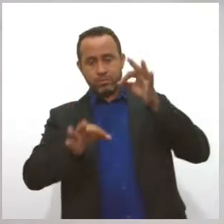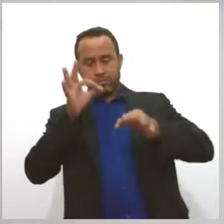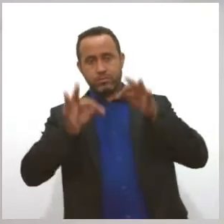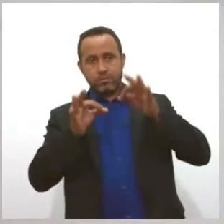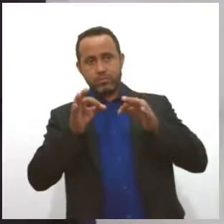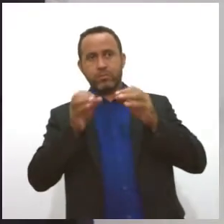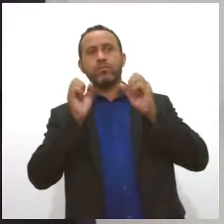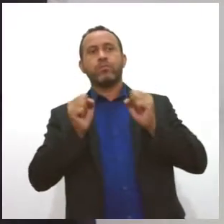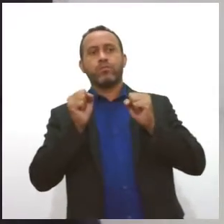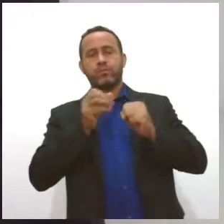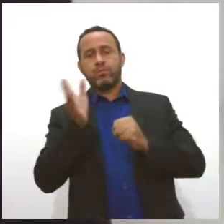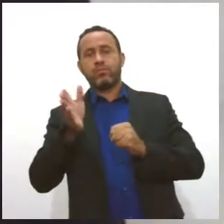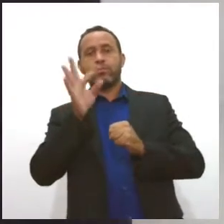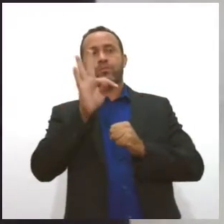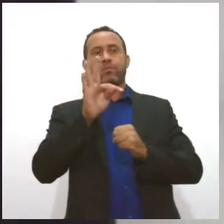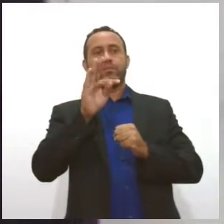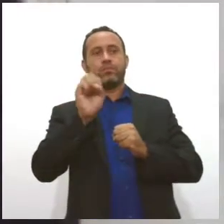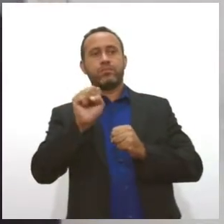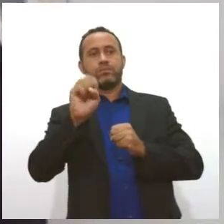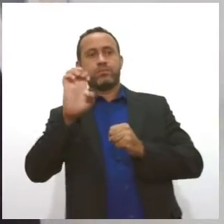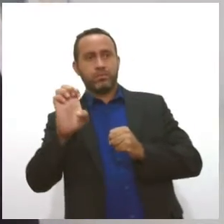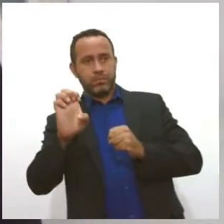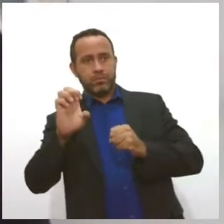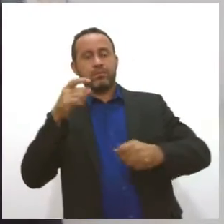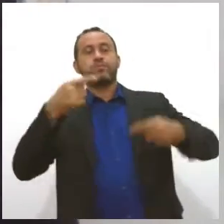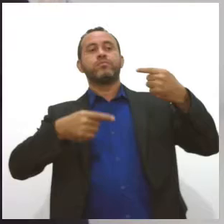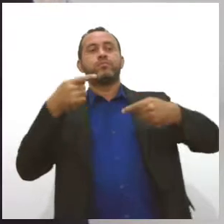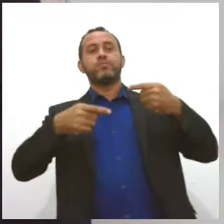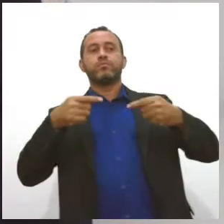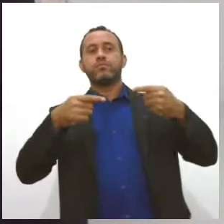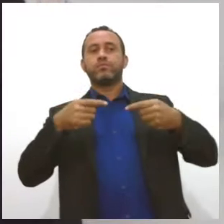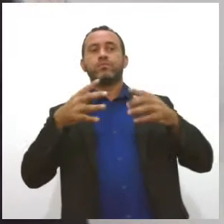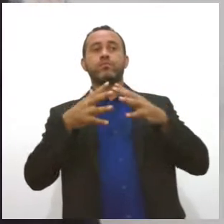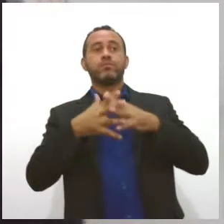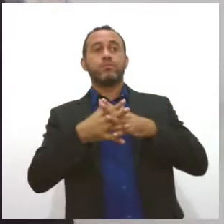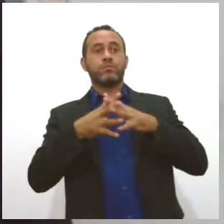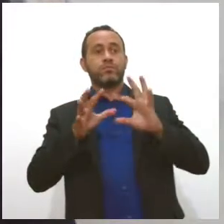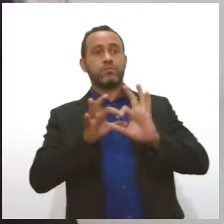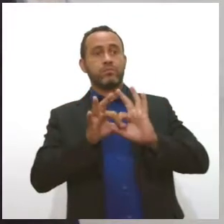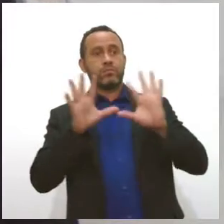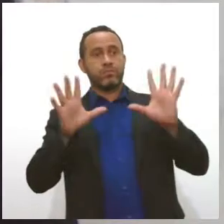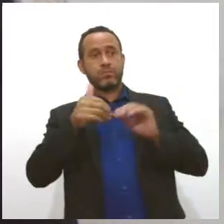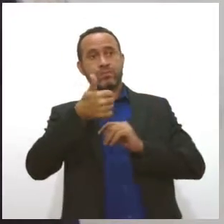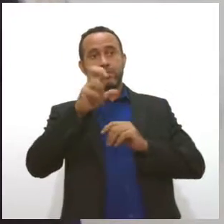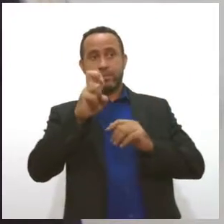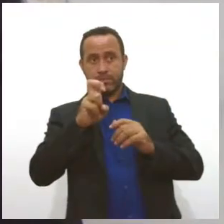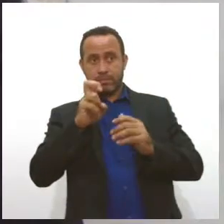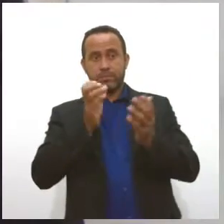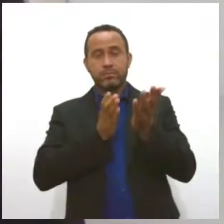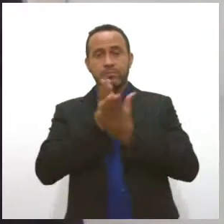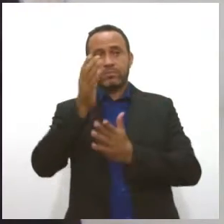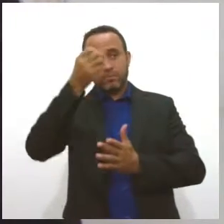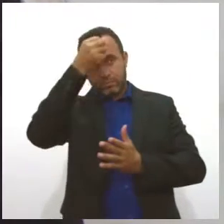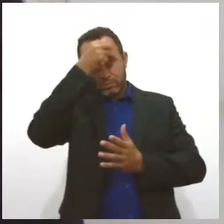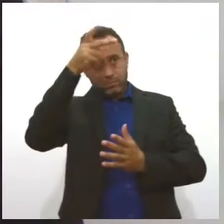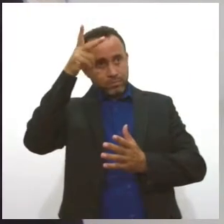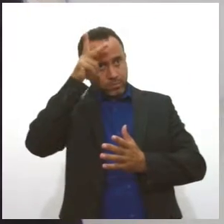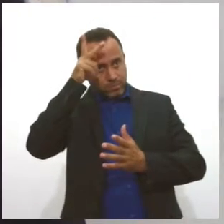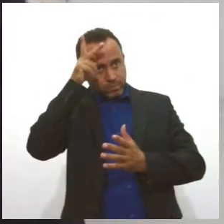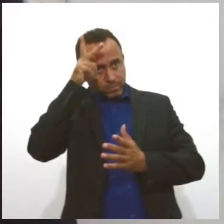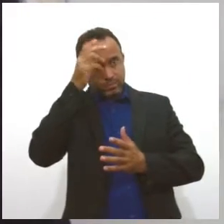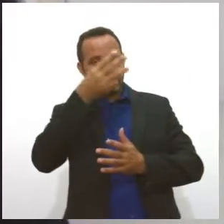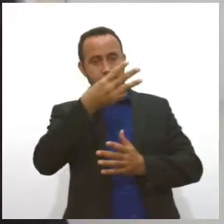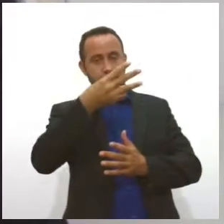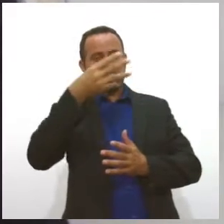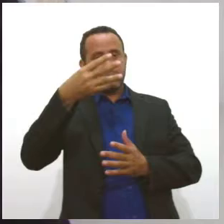ao TSE. Das candidaturas indeferidas pela Justiça Eleitoral, 15 foram para prefeito e 330